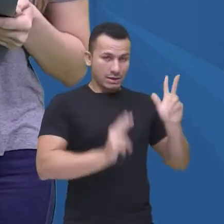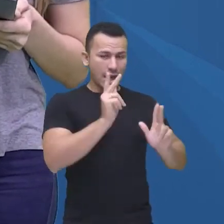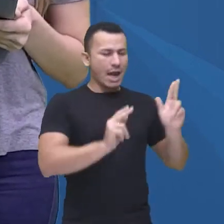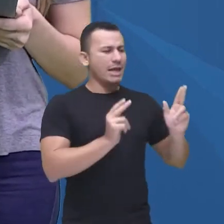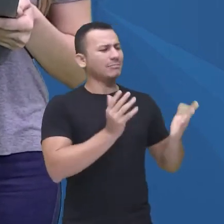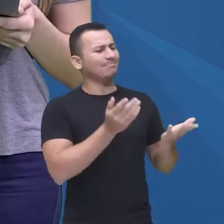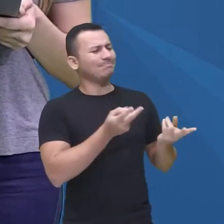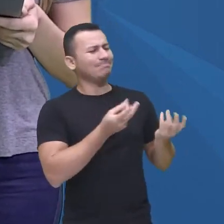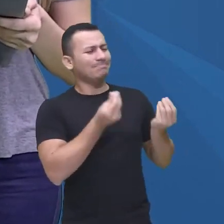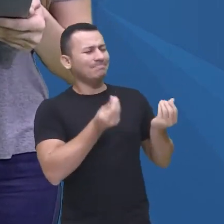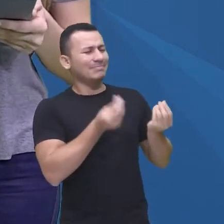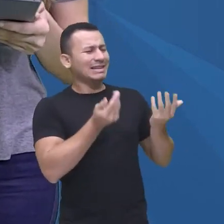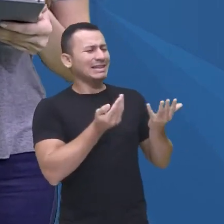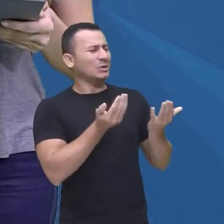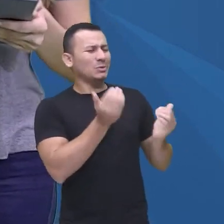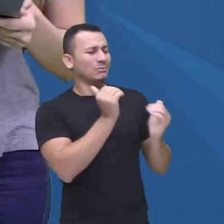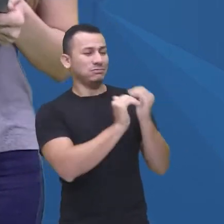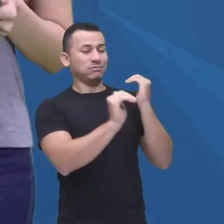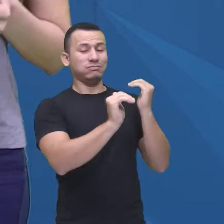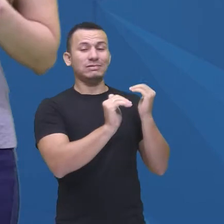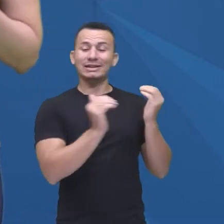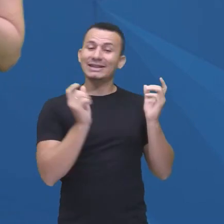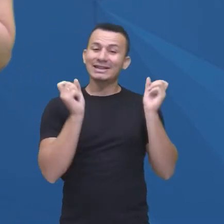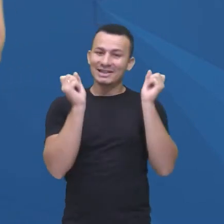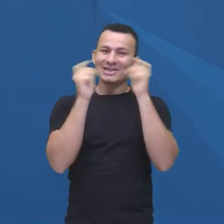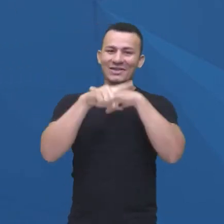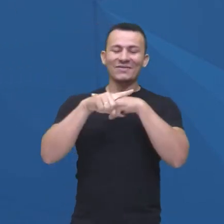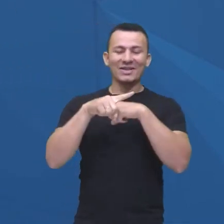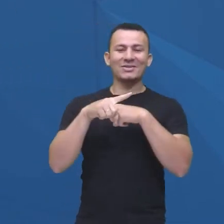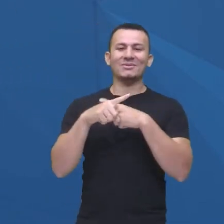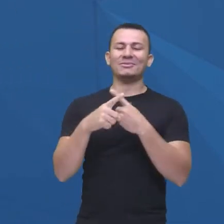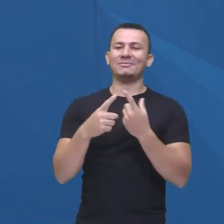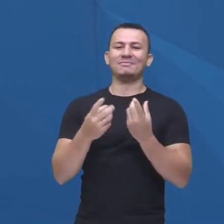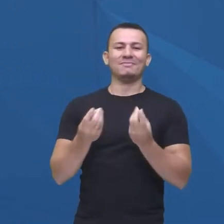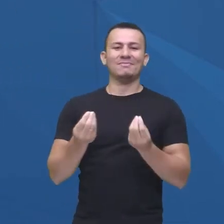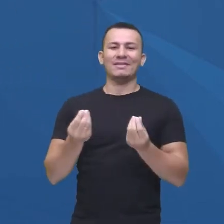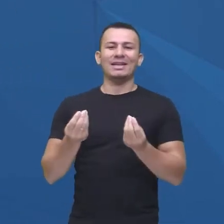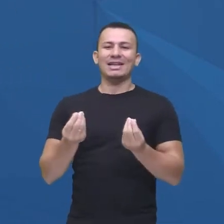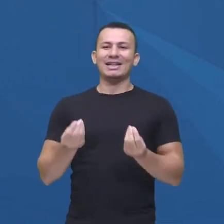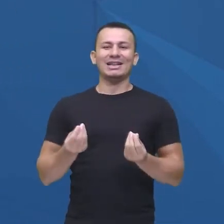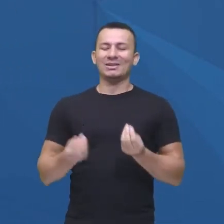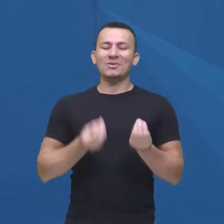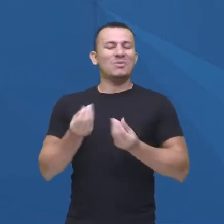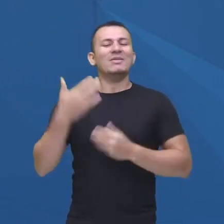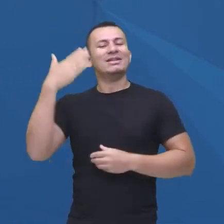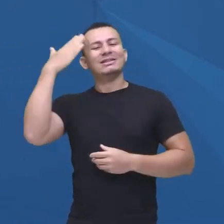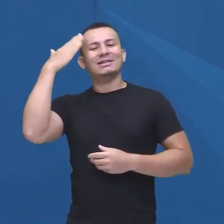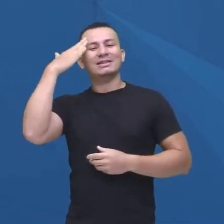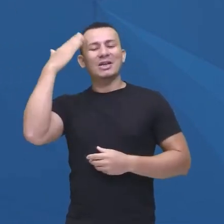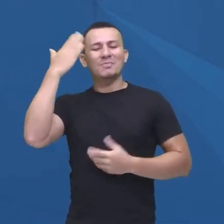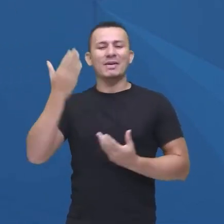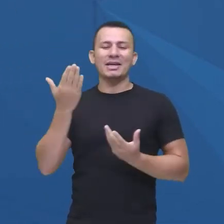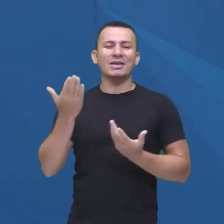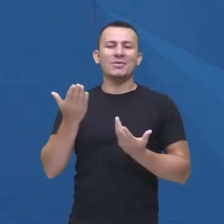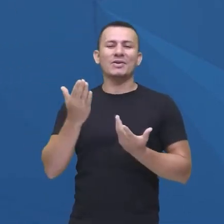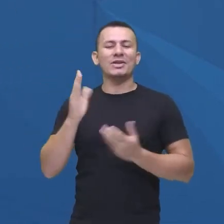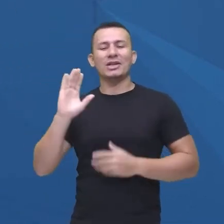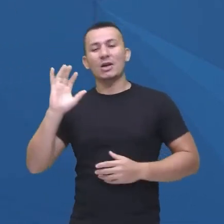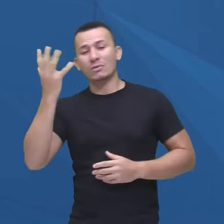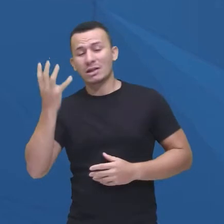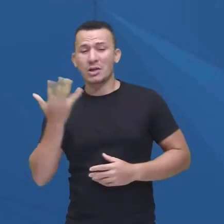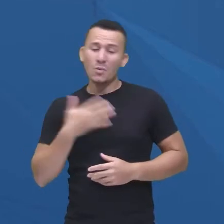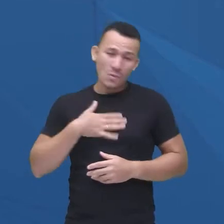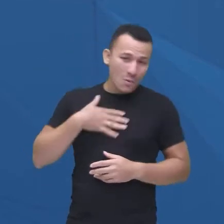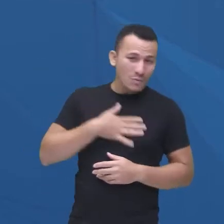difícil a gente saber exatamente aquilo realmente se a gente